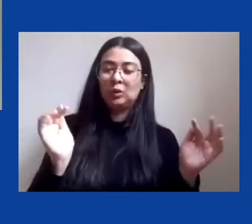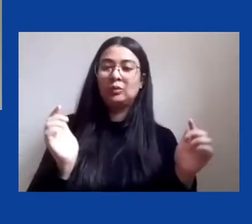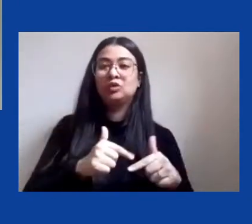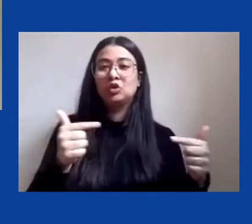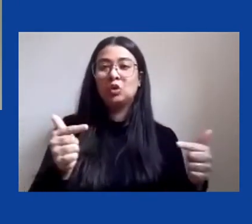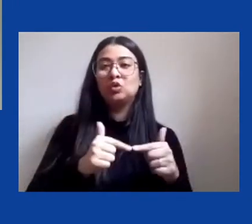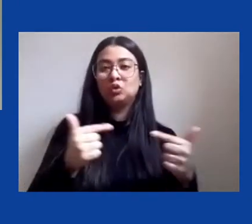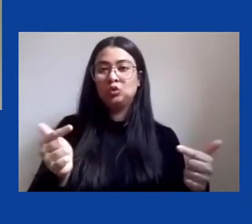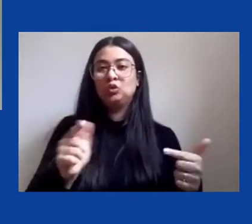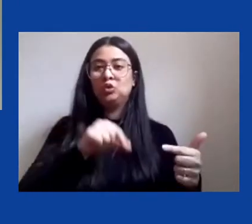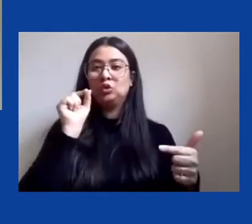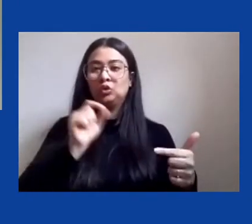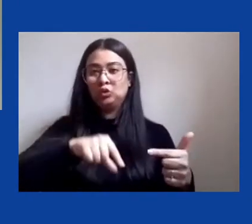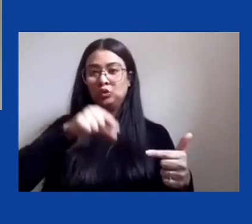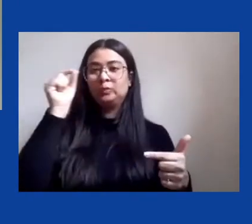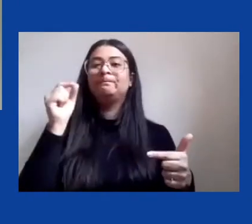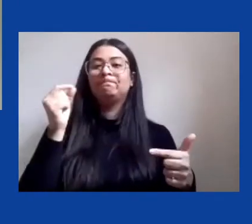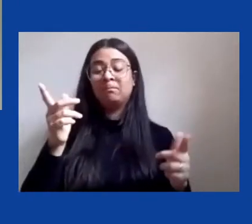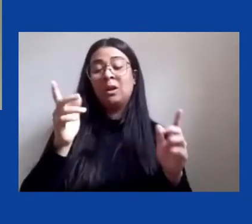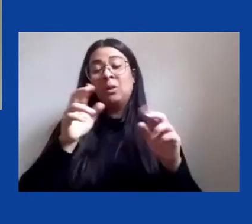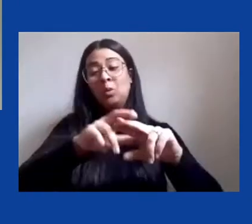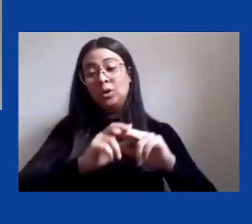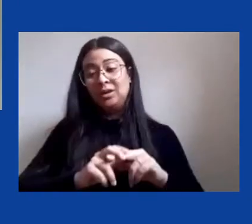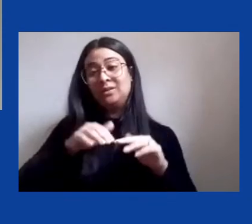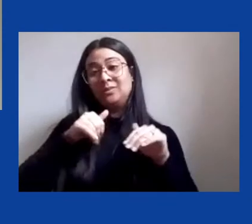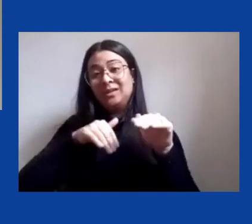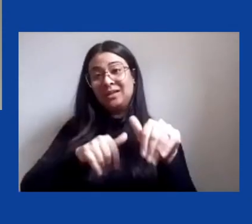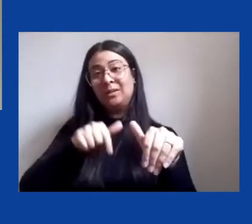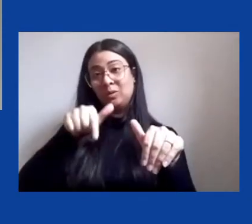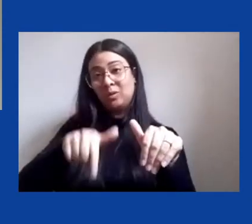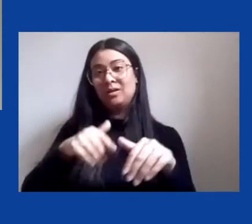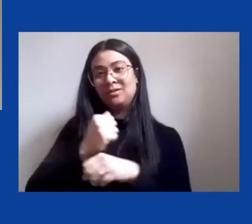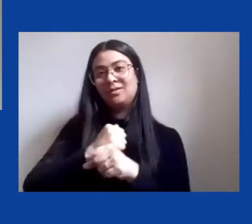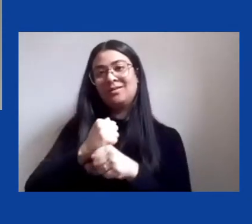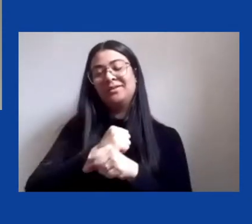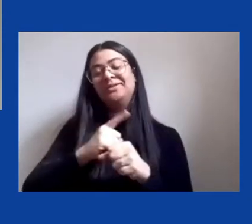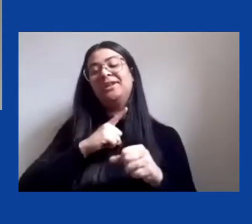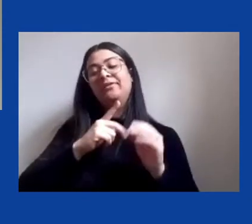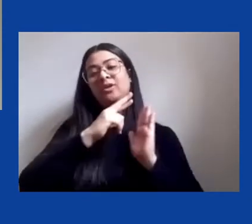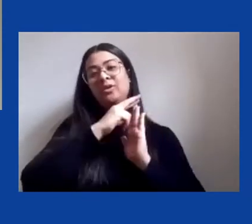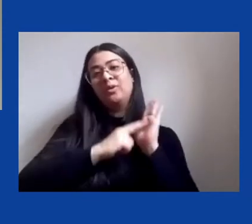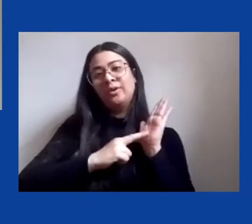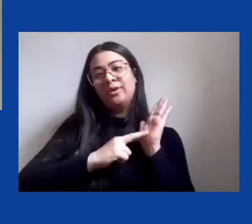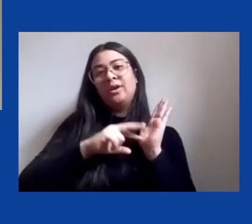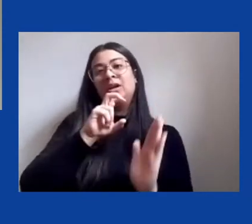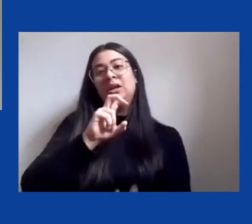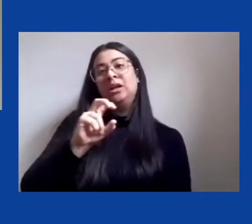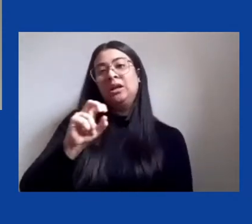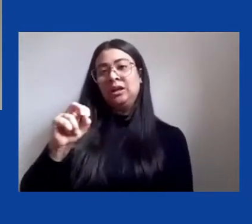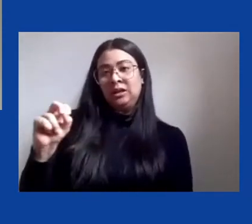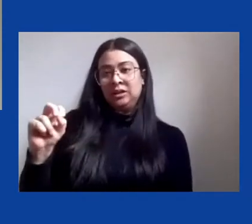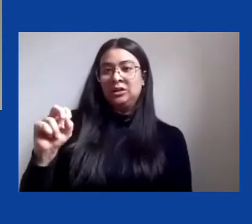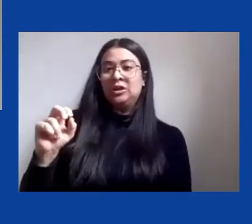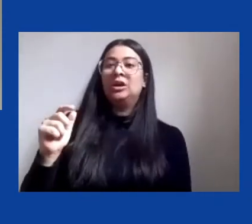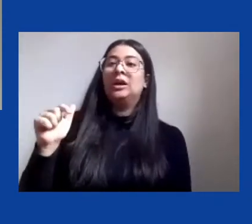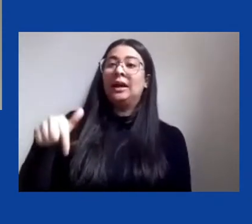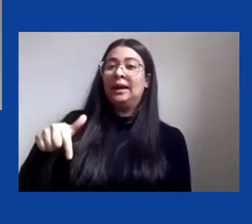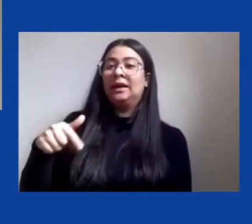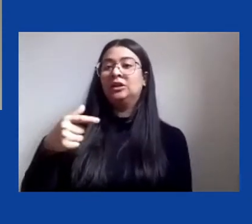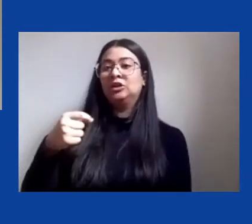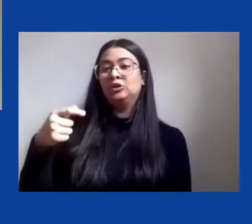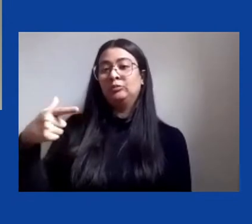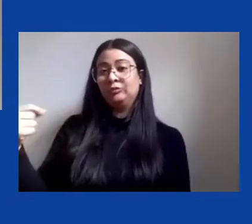permitiu que em setembro desse ano uma resolução a 500 de 2020 do Conama extinguisse duas